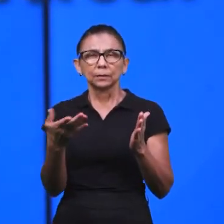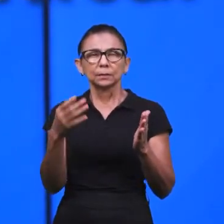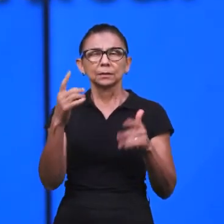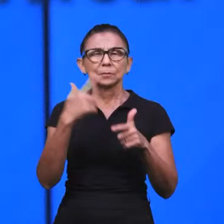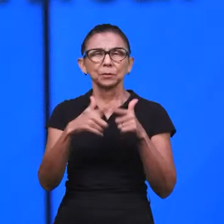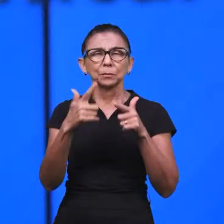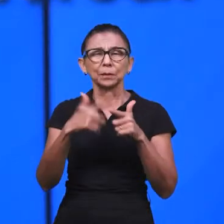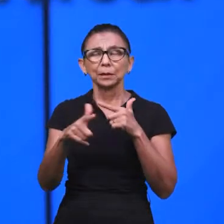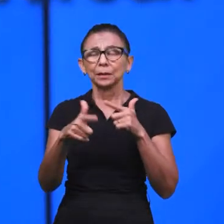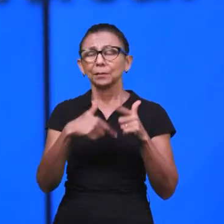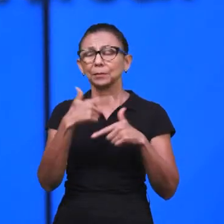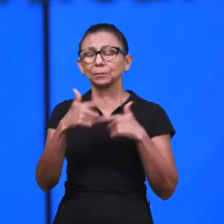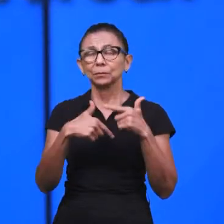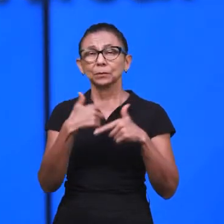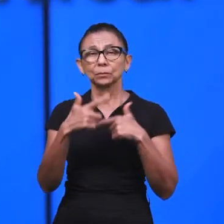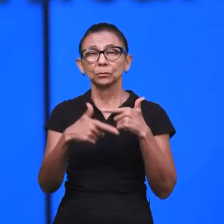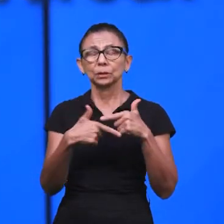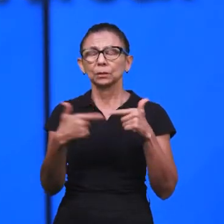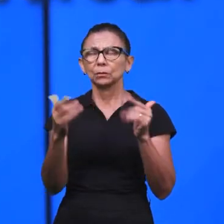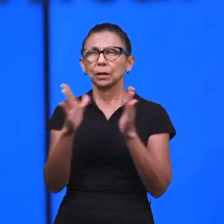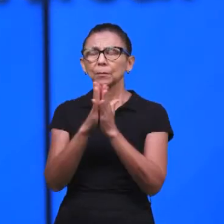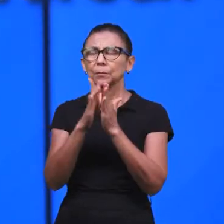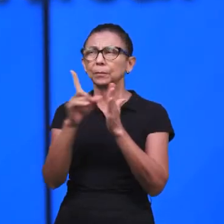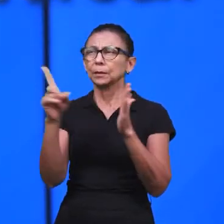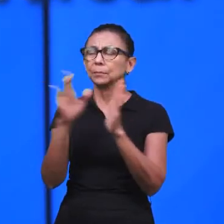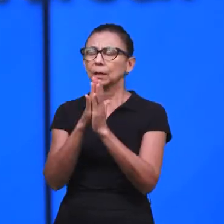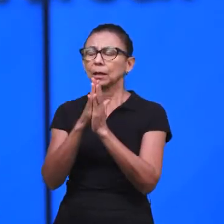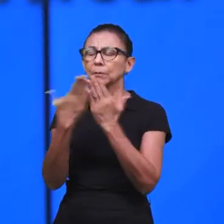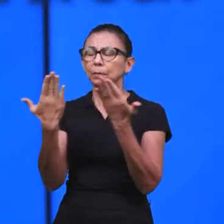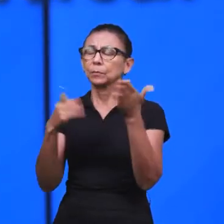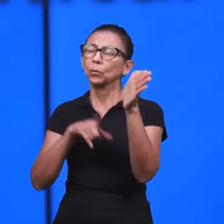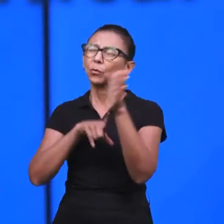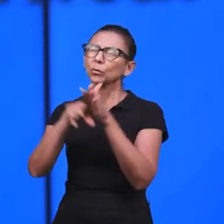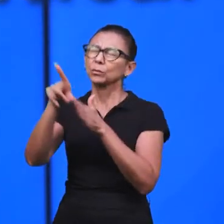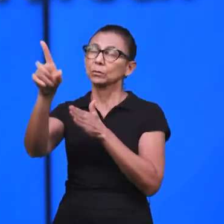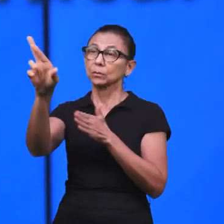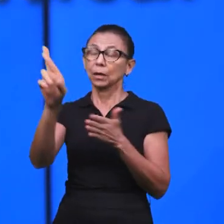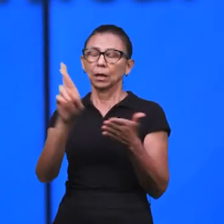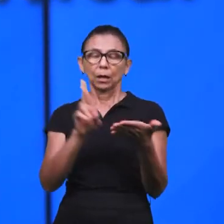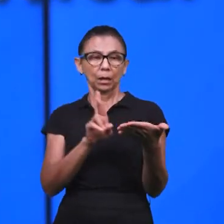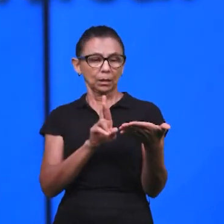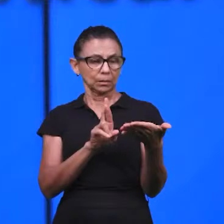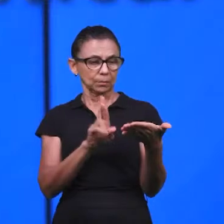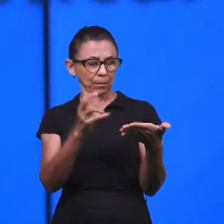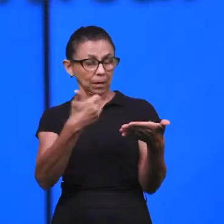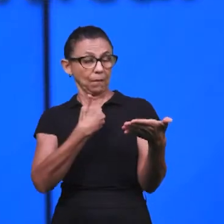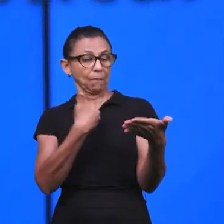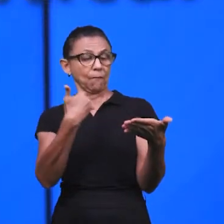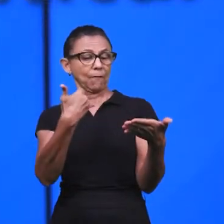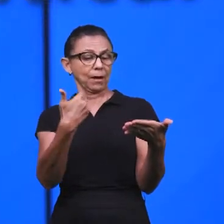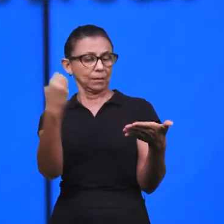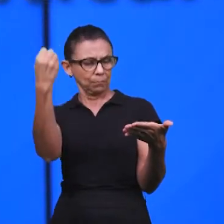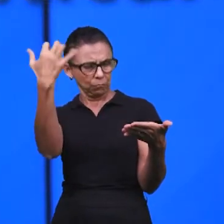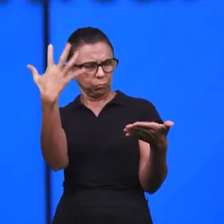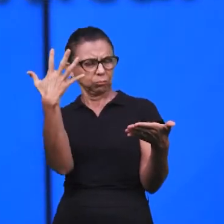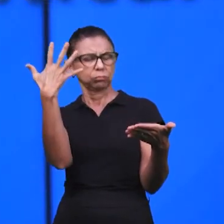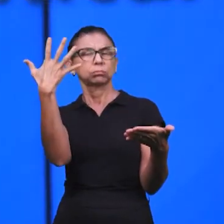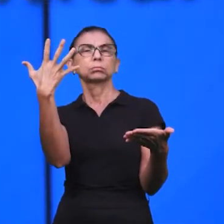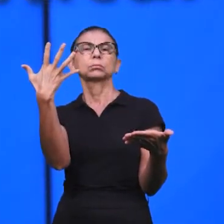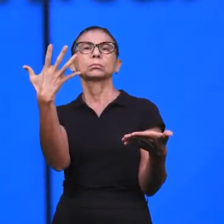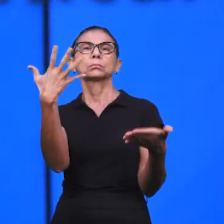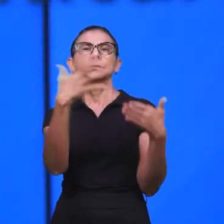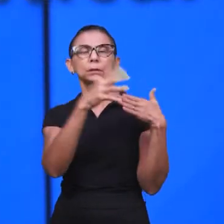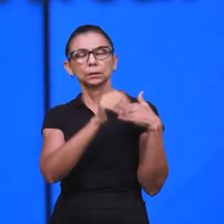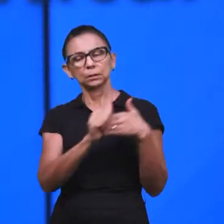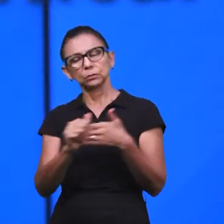obscuro, mas nós abrimos a palavra, consultamos ao Senhor pela palavra, o Senhor nos fala e aí, de repente, a palavra vem como luz